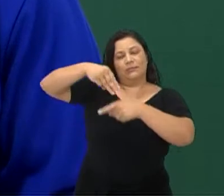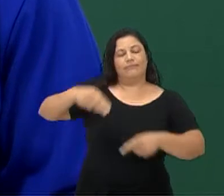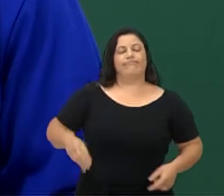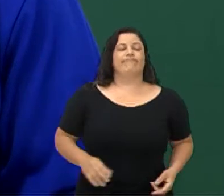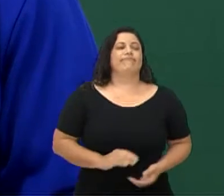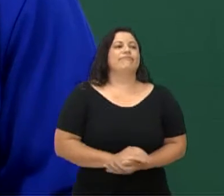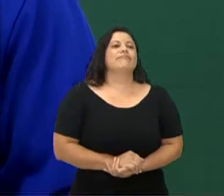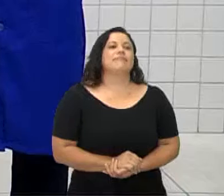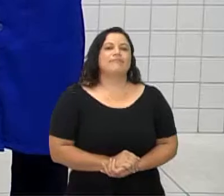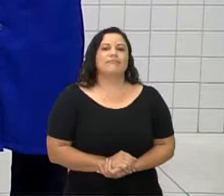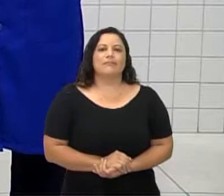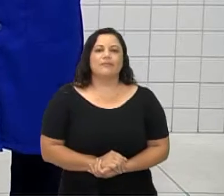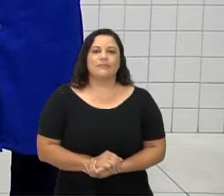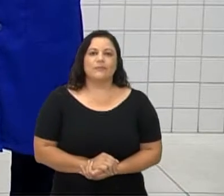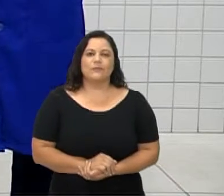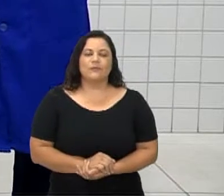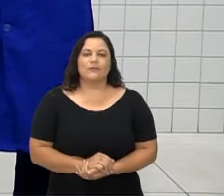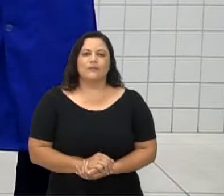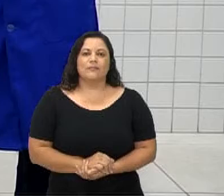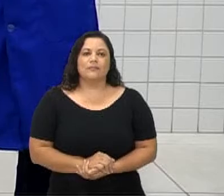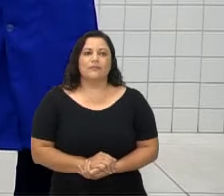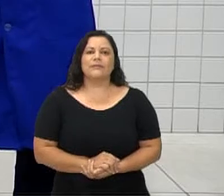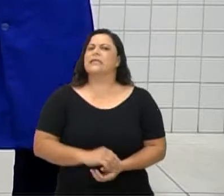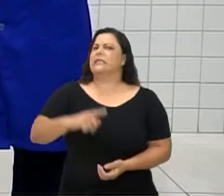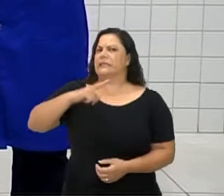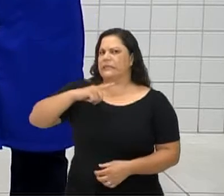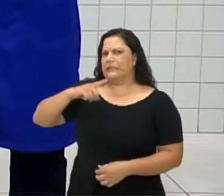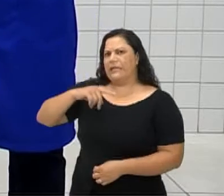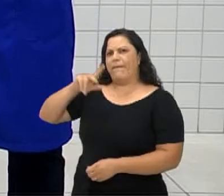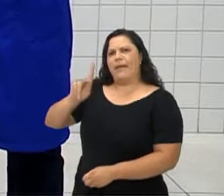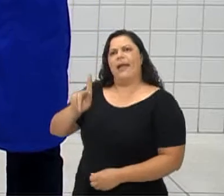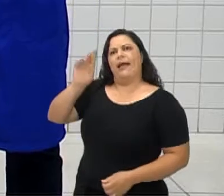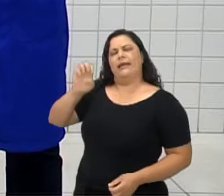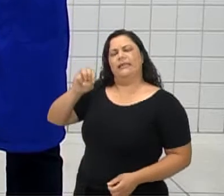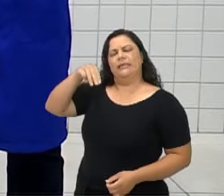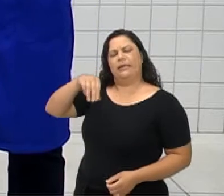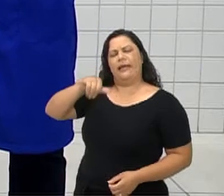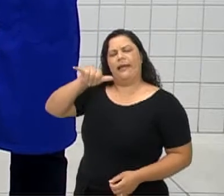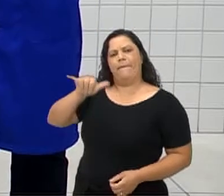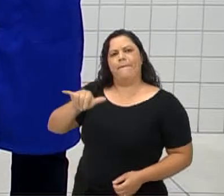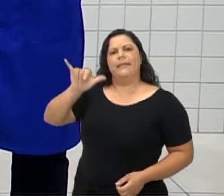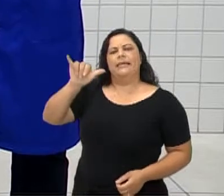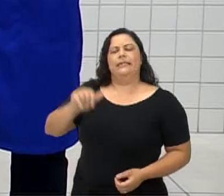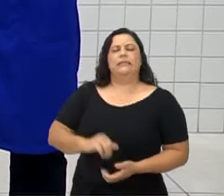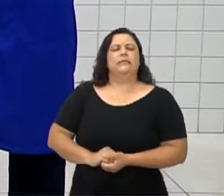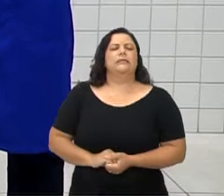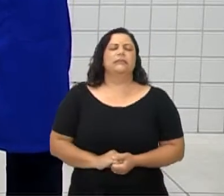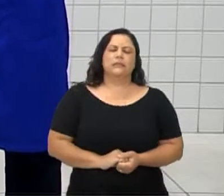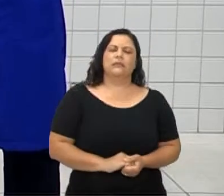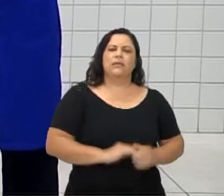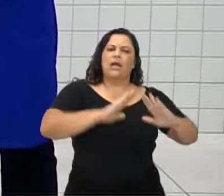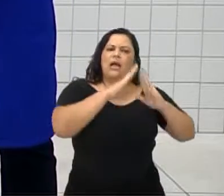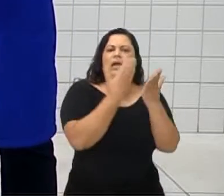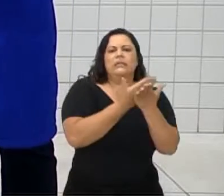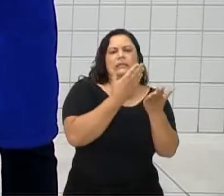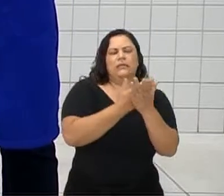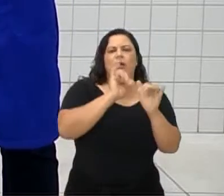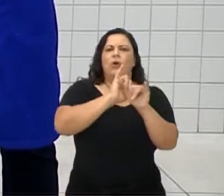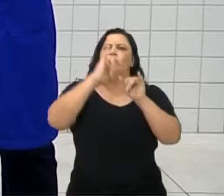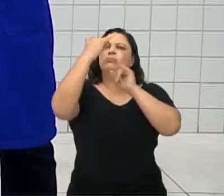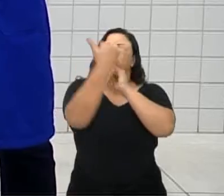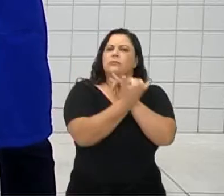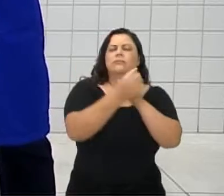o aluna Kémili de São José dos Pinhais, Escola São Cristóvão, pedindo um